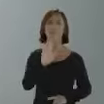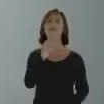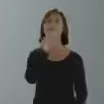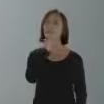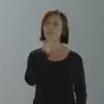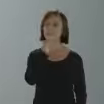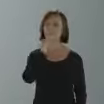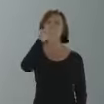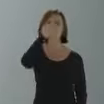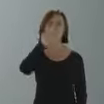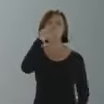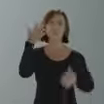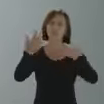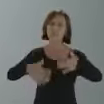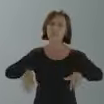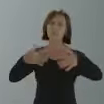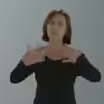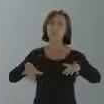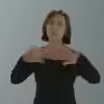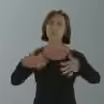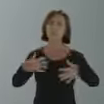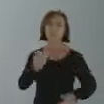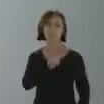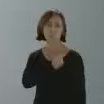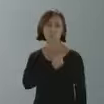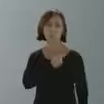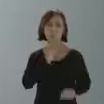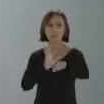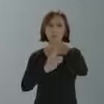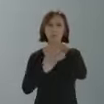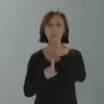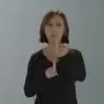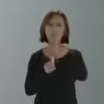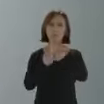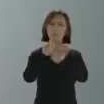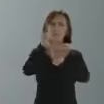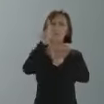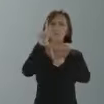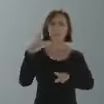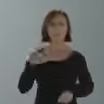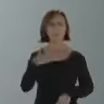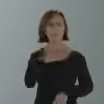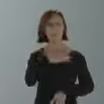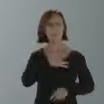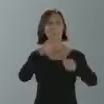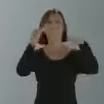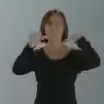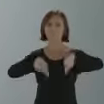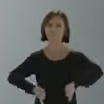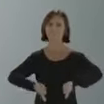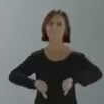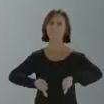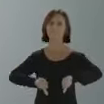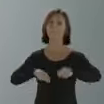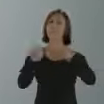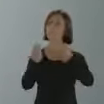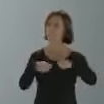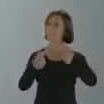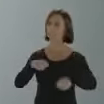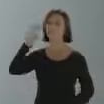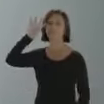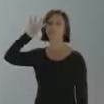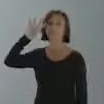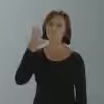enfrentamos um momento crítico. O número de casos sobe, ameaça o sistema de saúde. Nos cabe